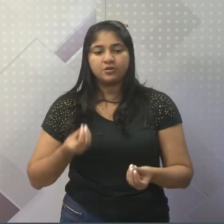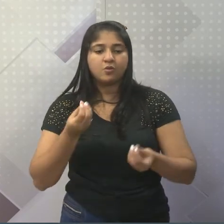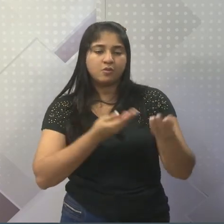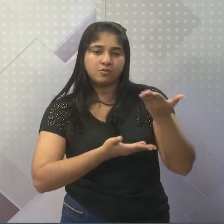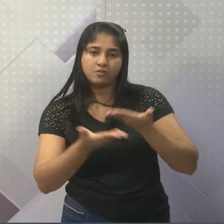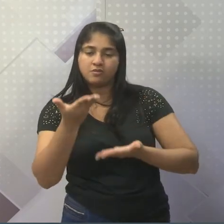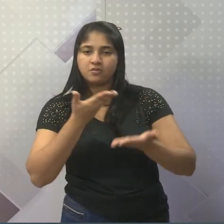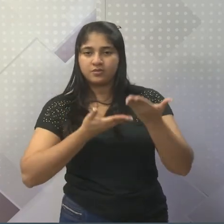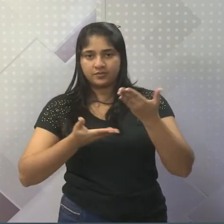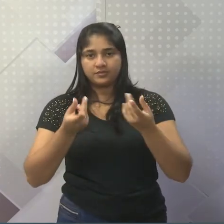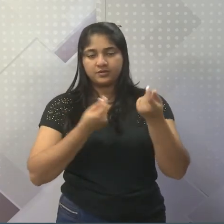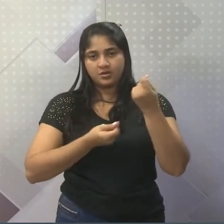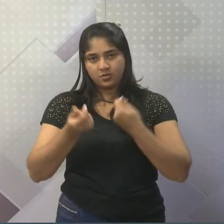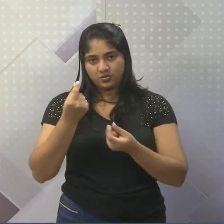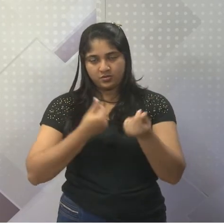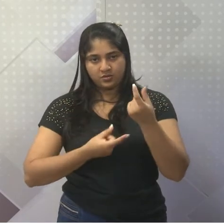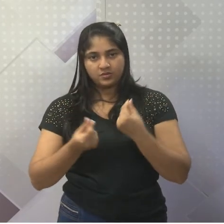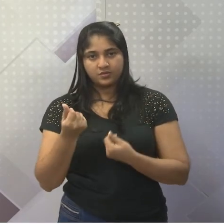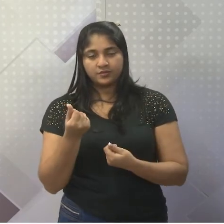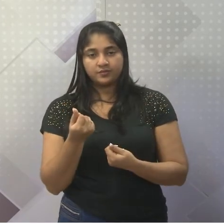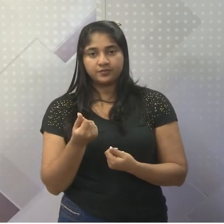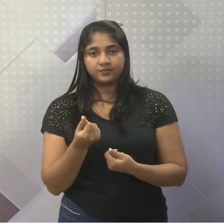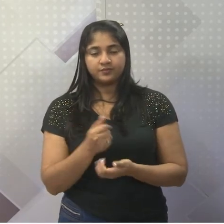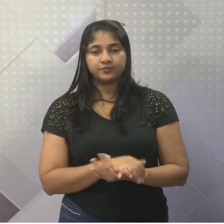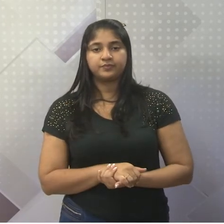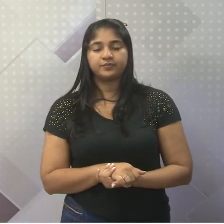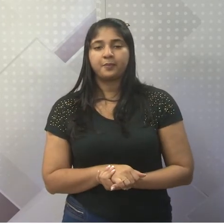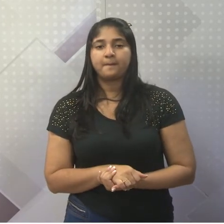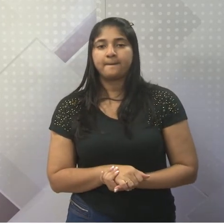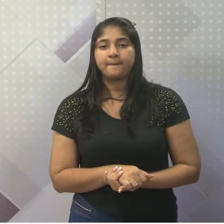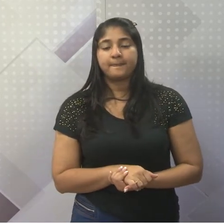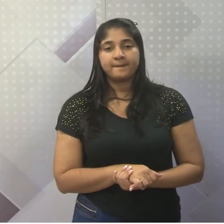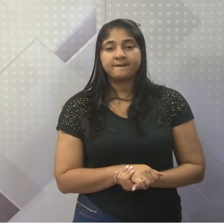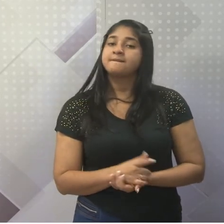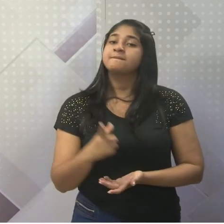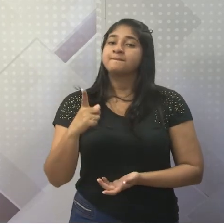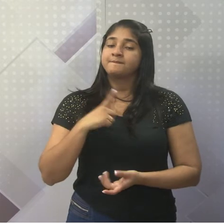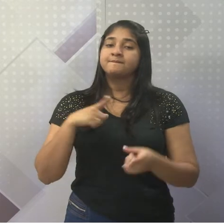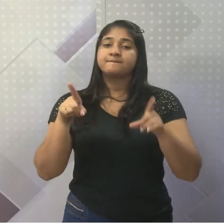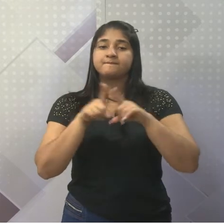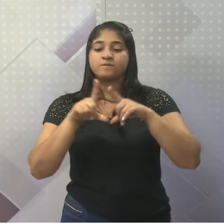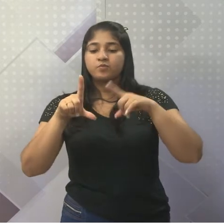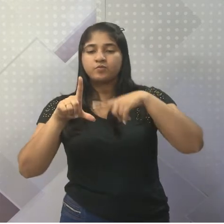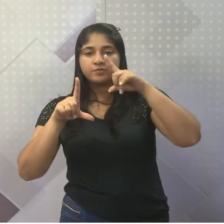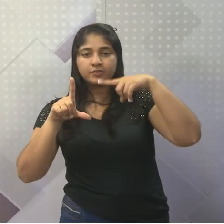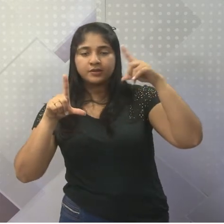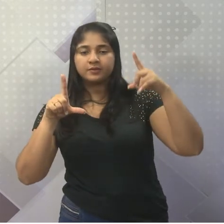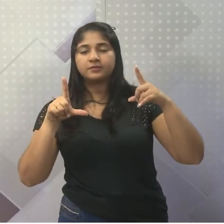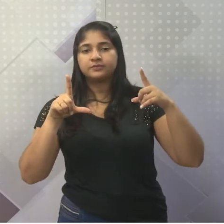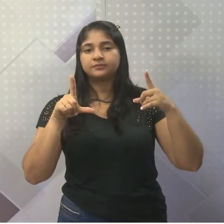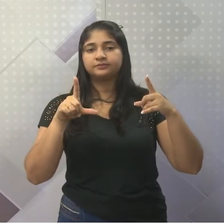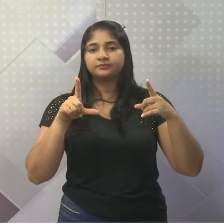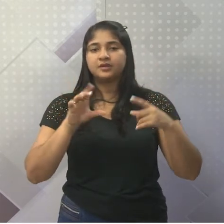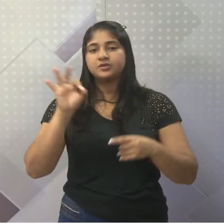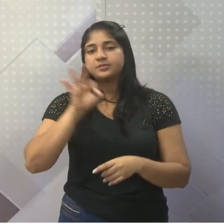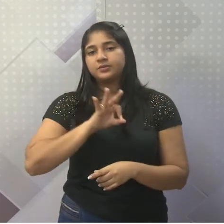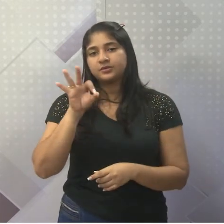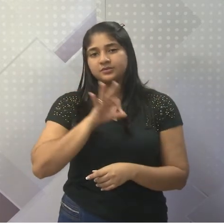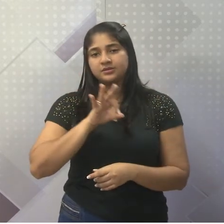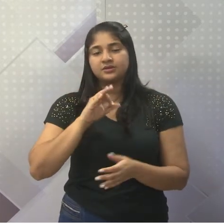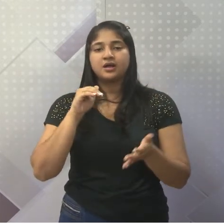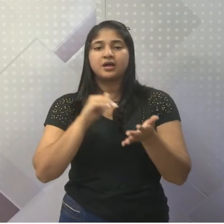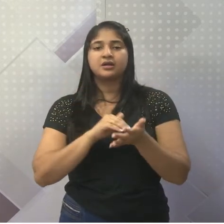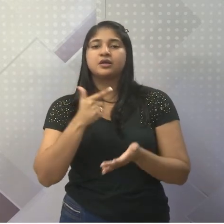e é excessivamente. Os campeões em crescimento. Aqui nós temos também um índice, em porcentagem anual até